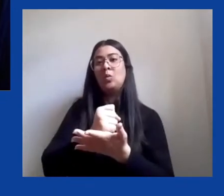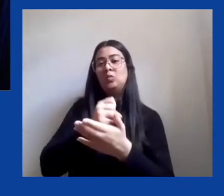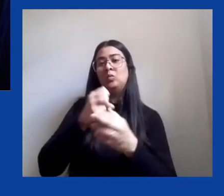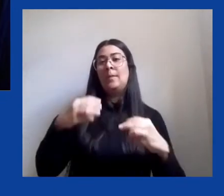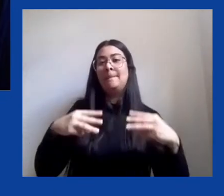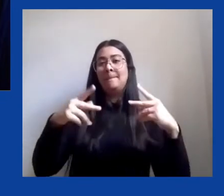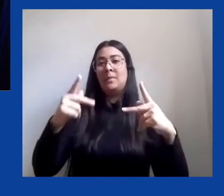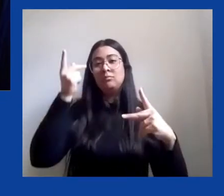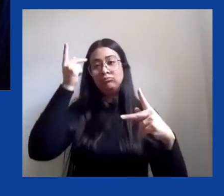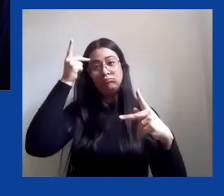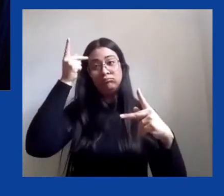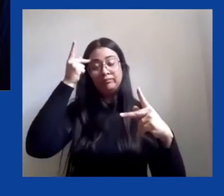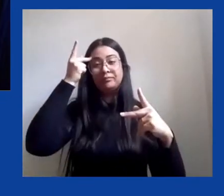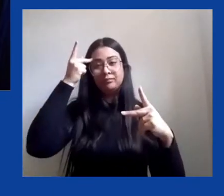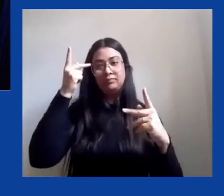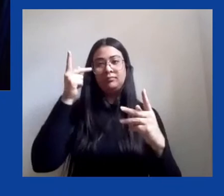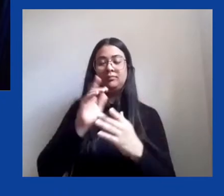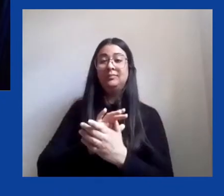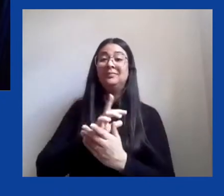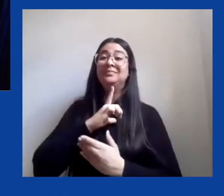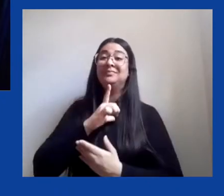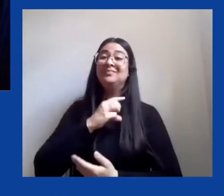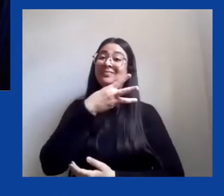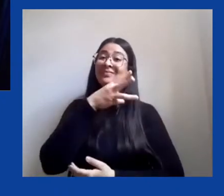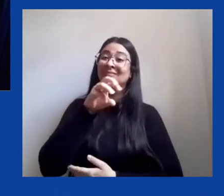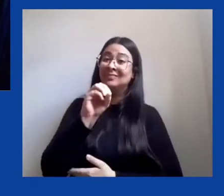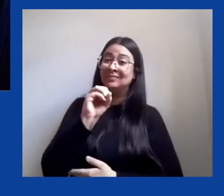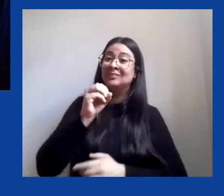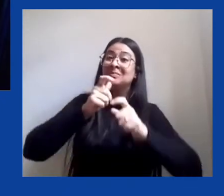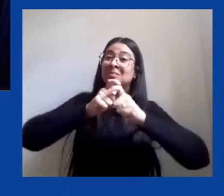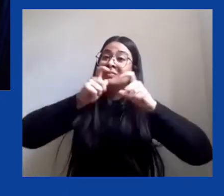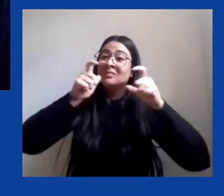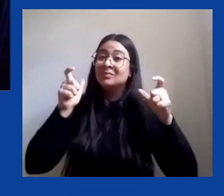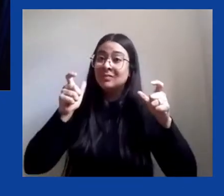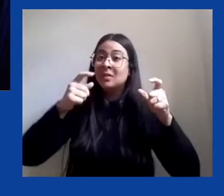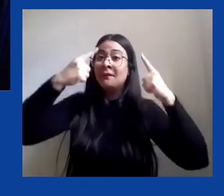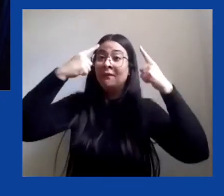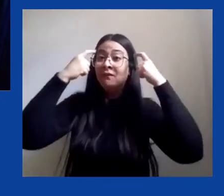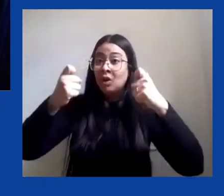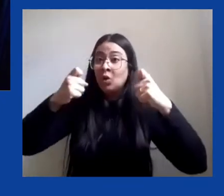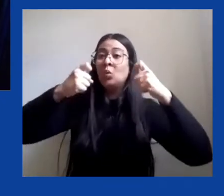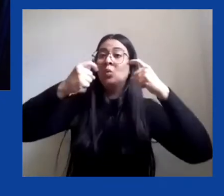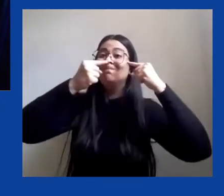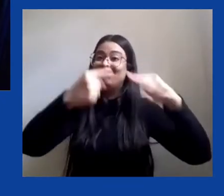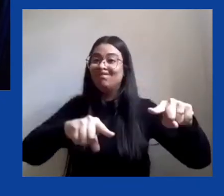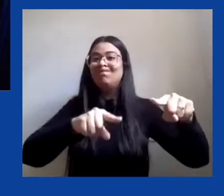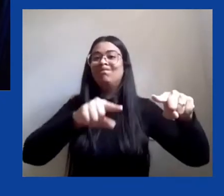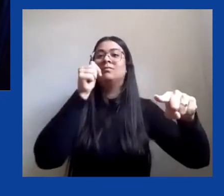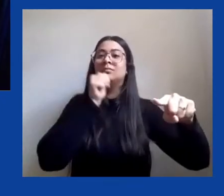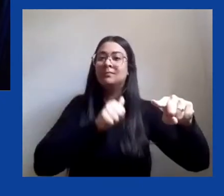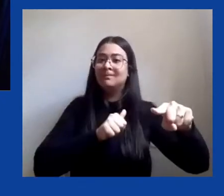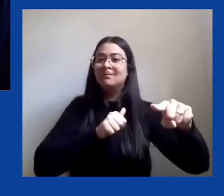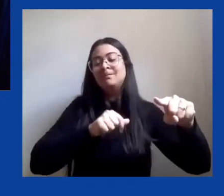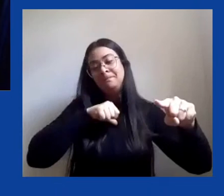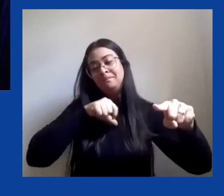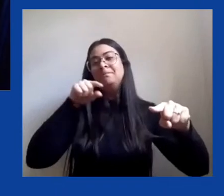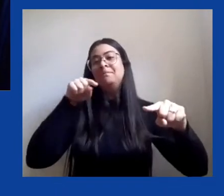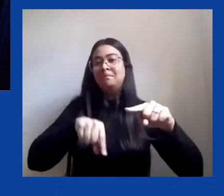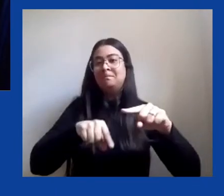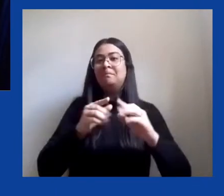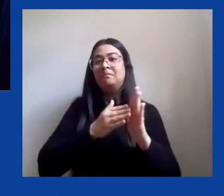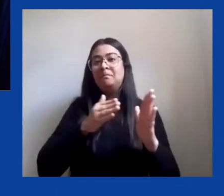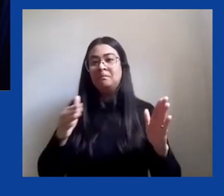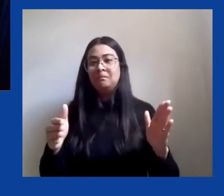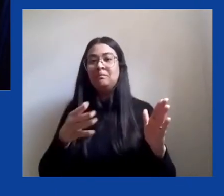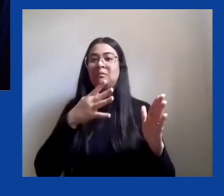Paulo, é 30% o aumento de violências contra a mulher nesse período da quarentena. A